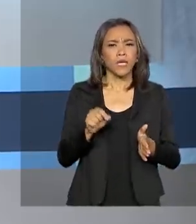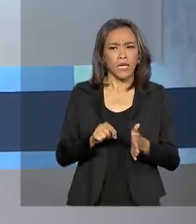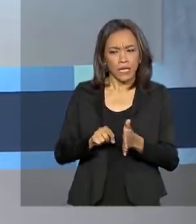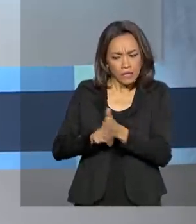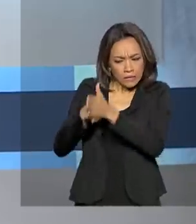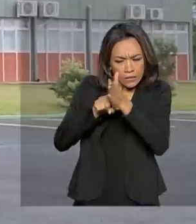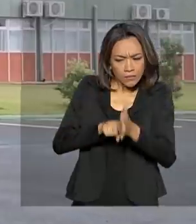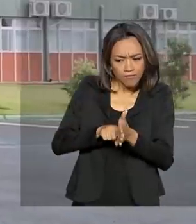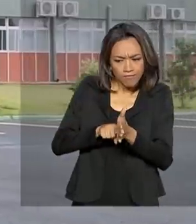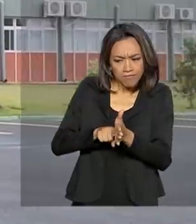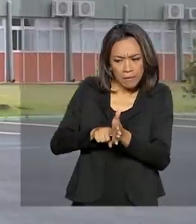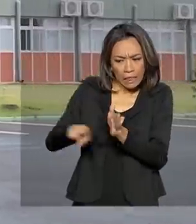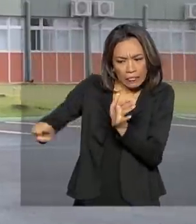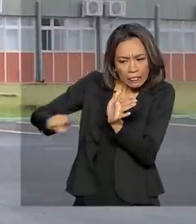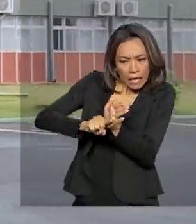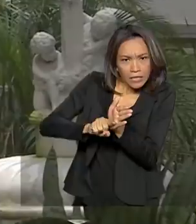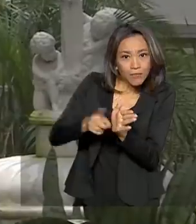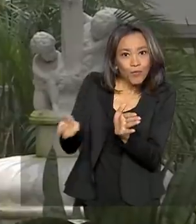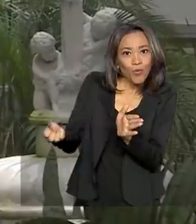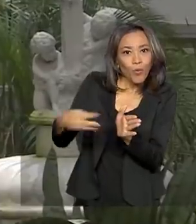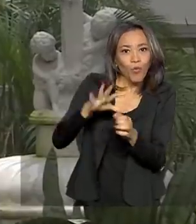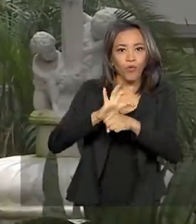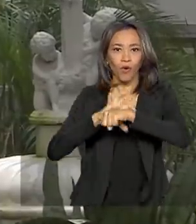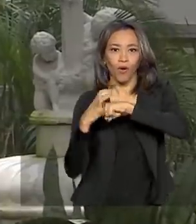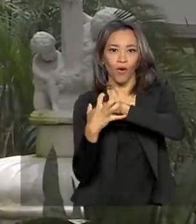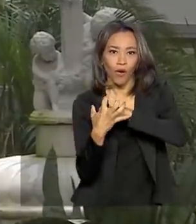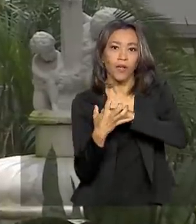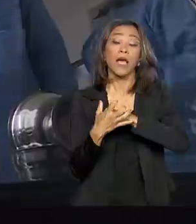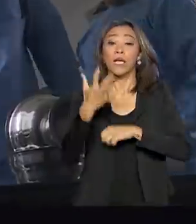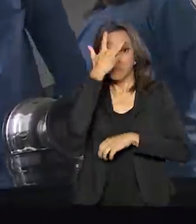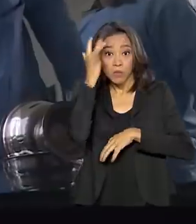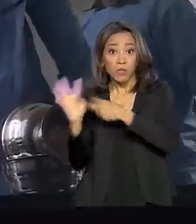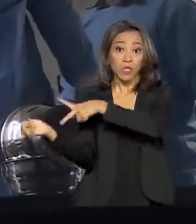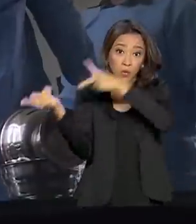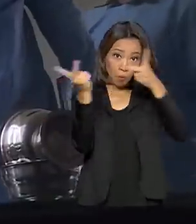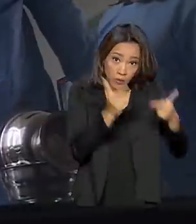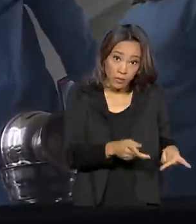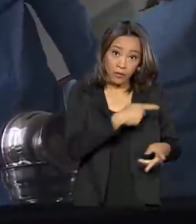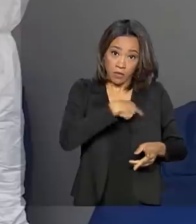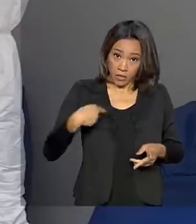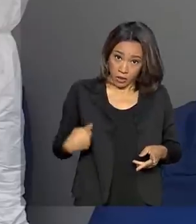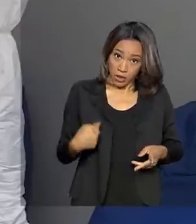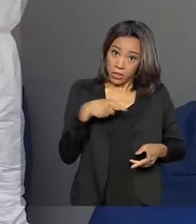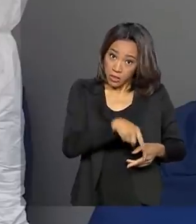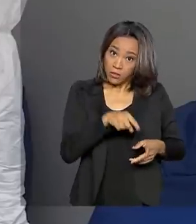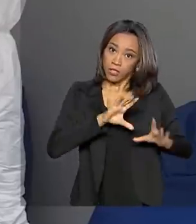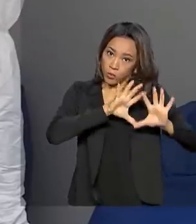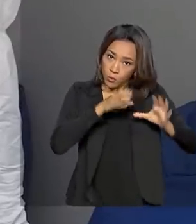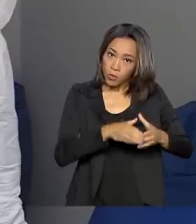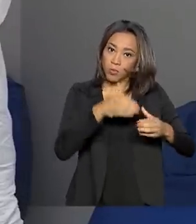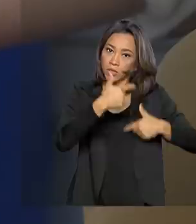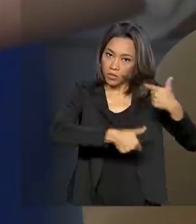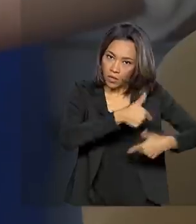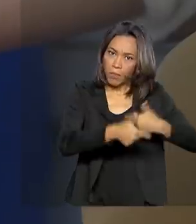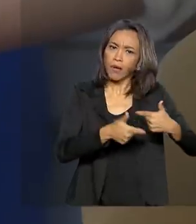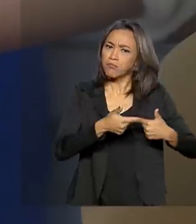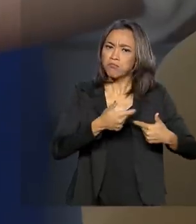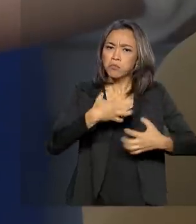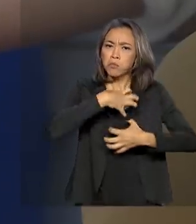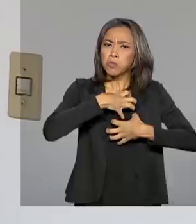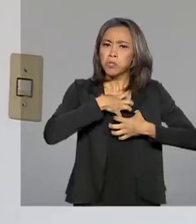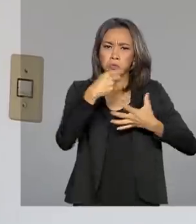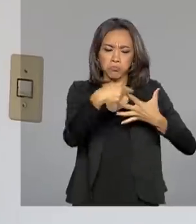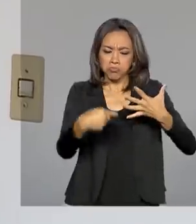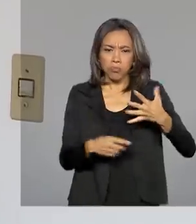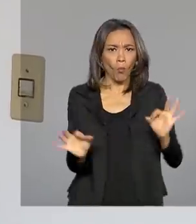Exames negativos para o novo coronavírus. Repatriados da China e envolvidos na missão permanecem sem sintomas